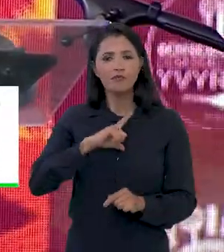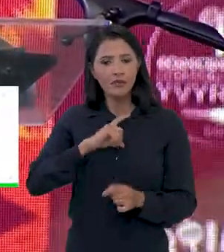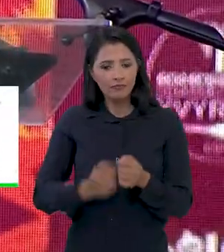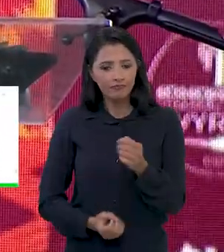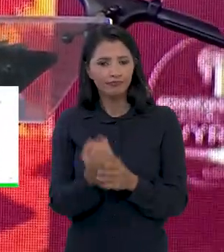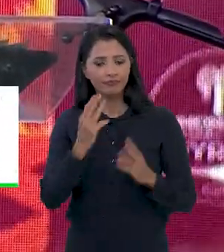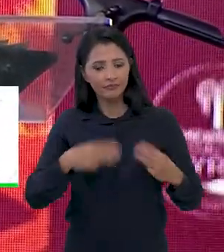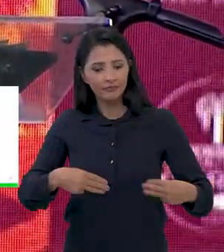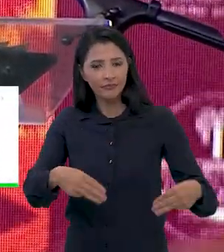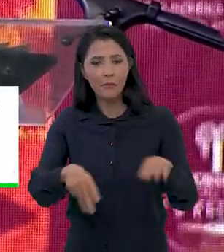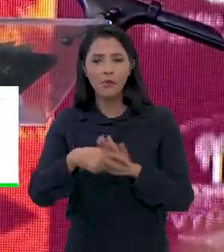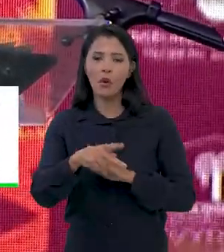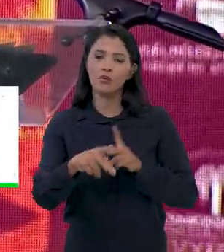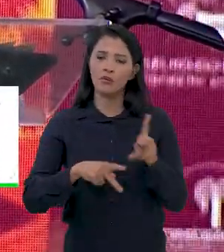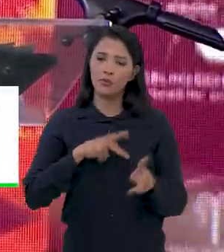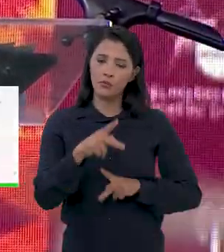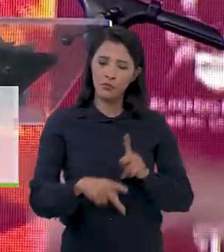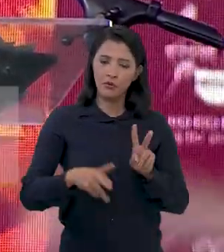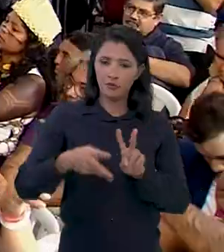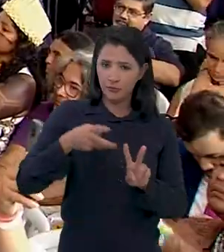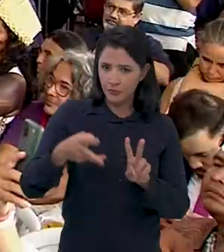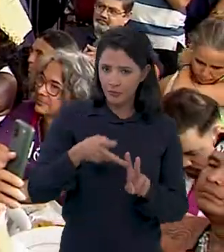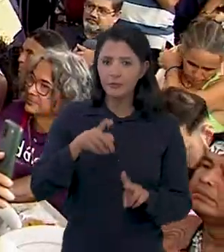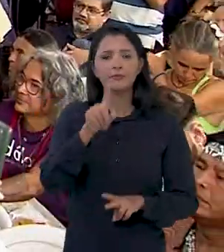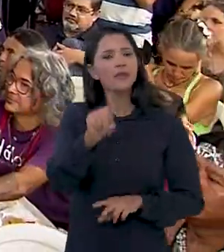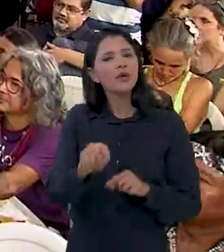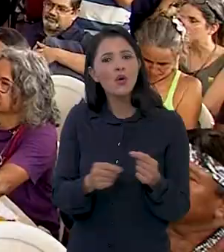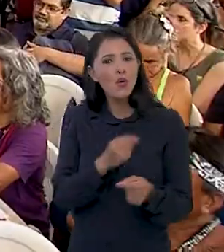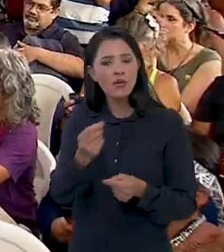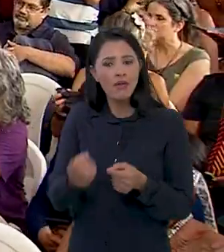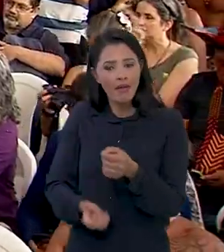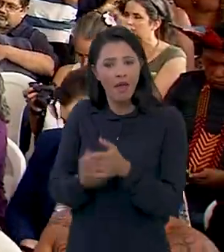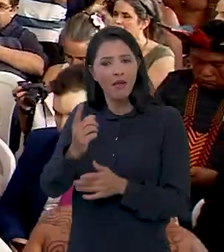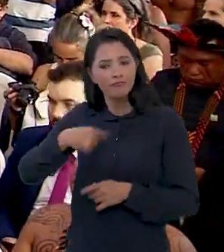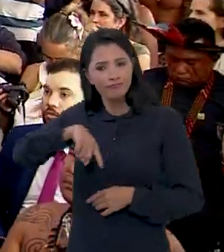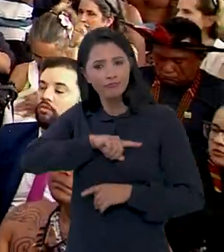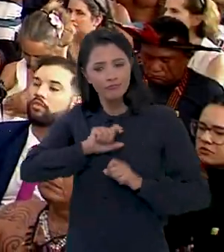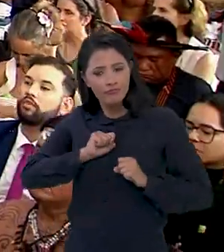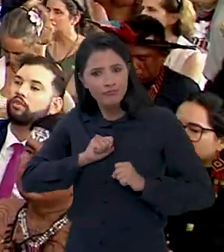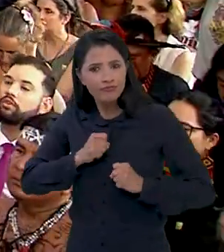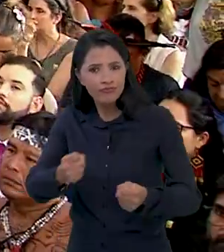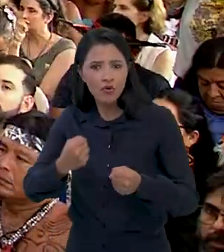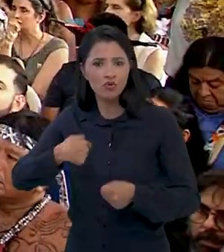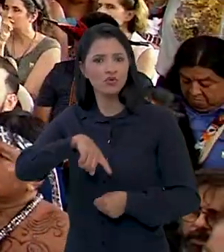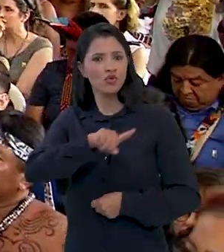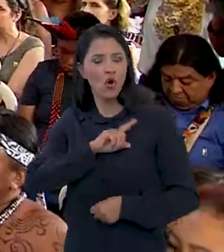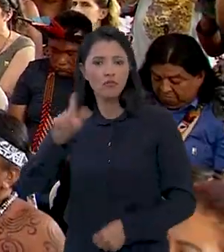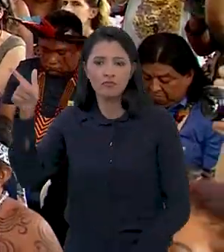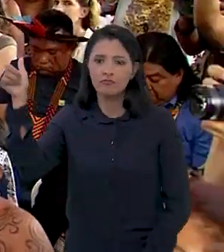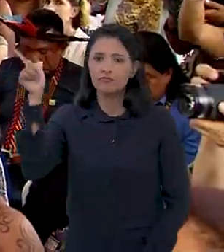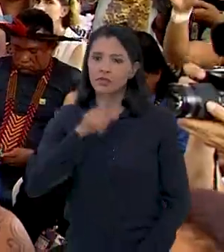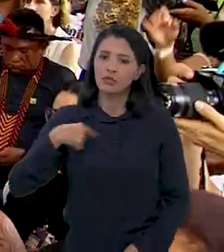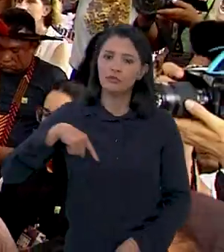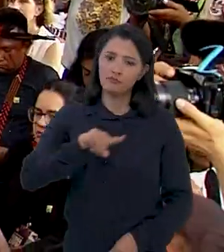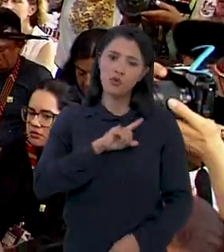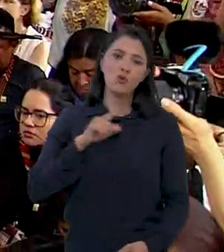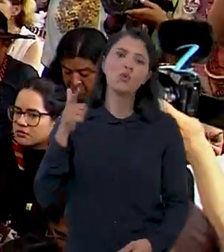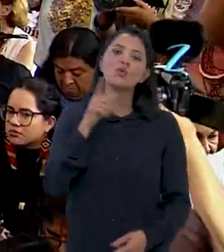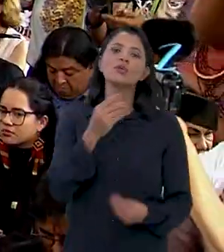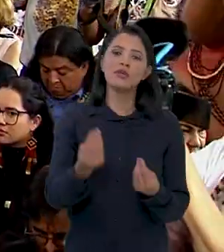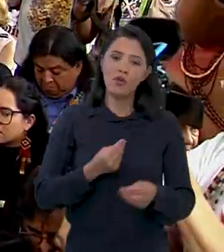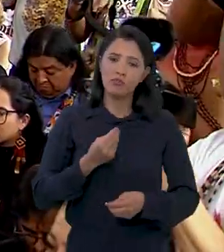temos o Ministério dos Povos Indígenas. Isso é um fruto da nossa luta, é uma conquista